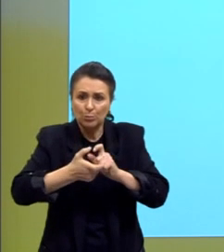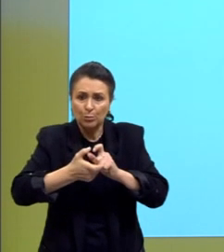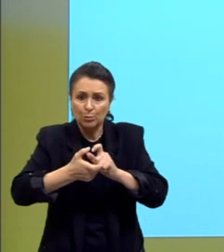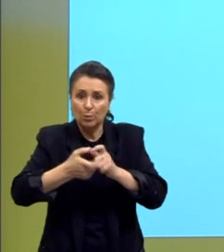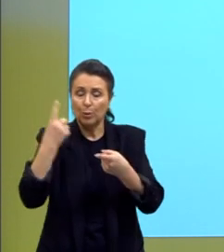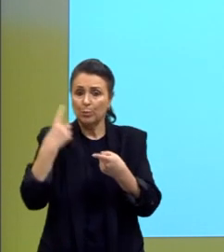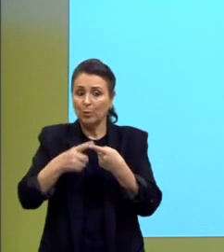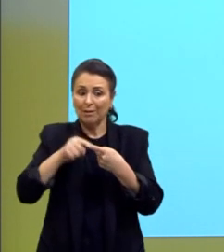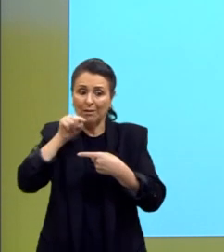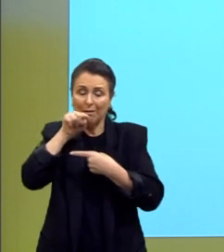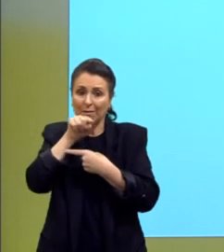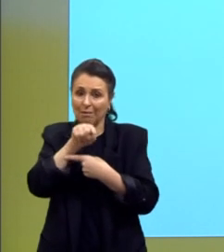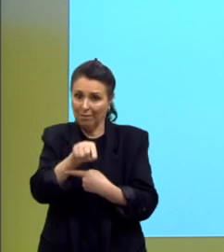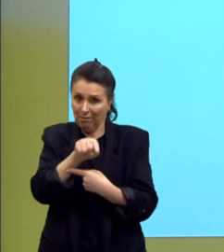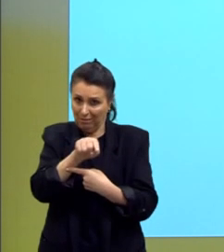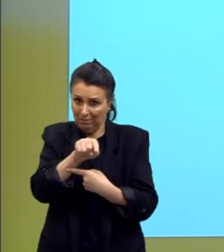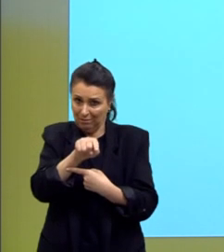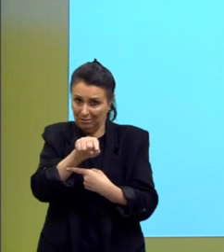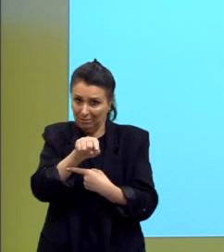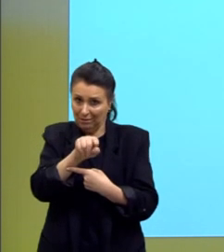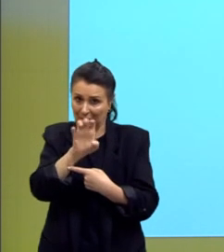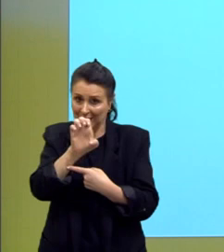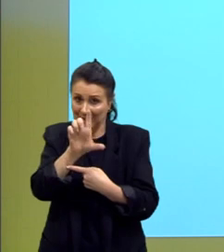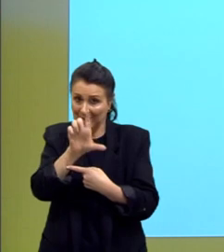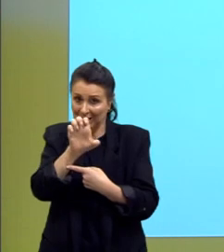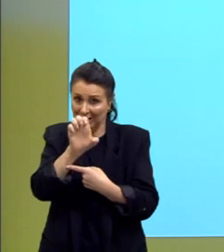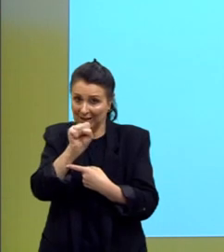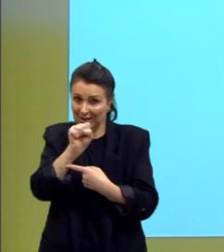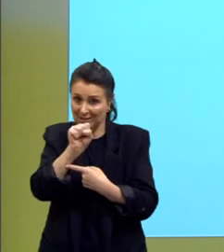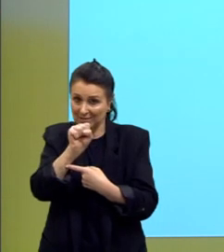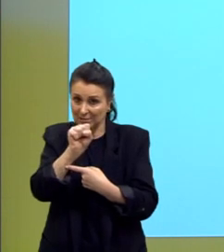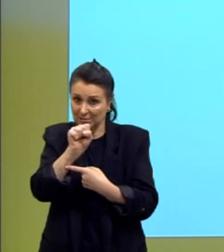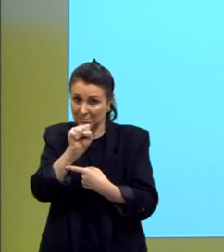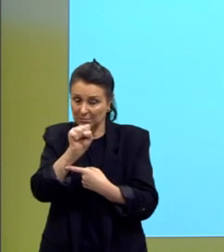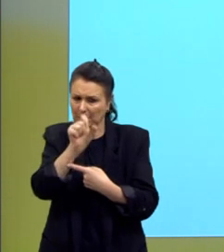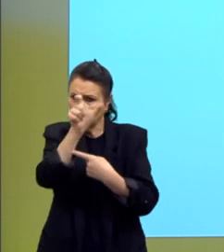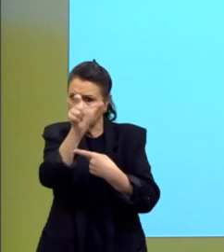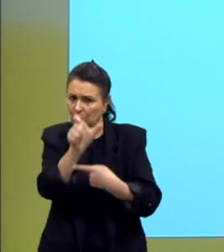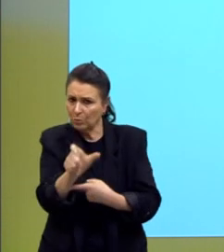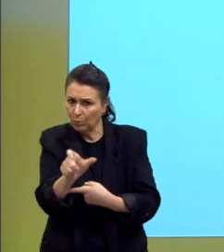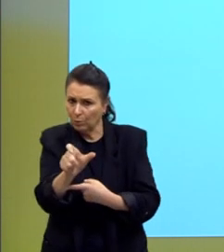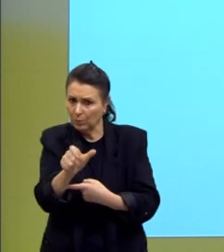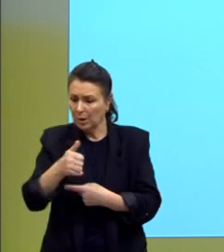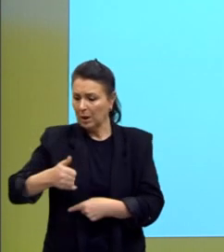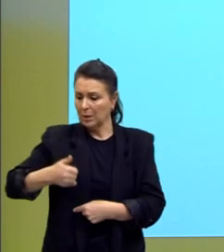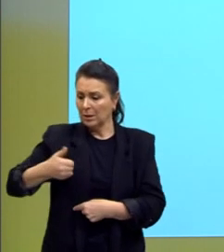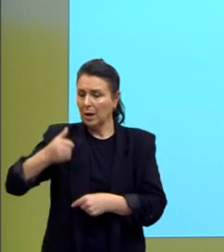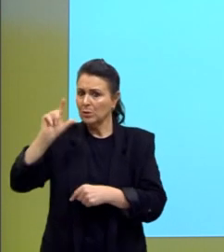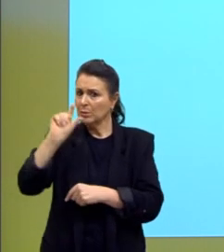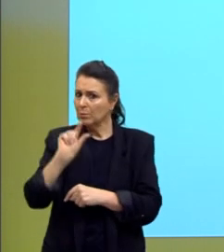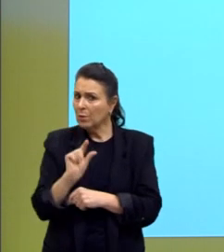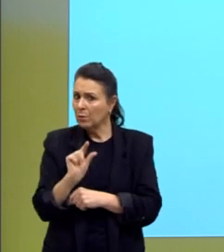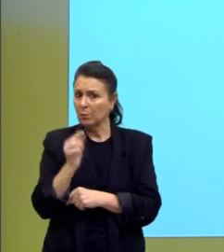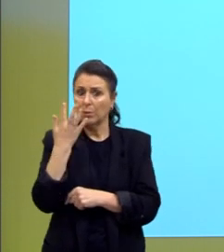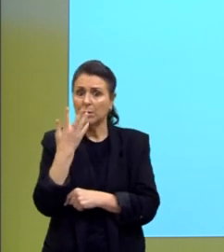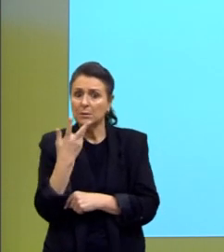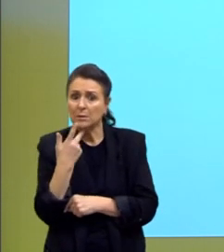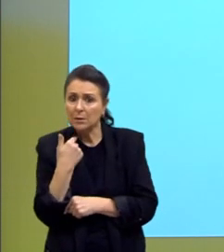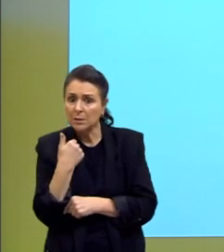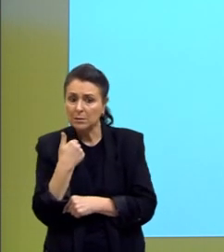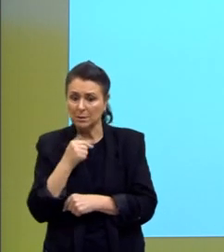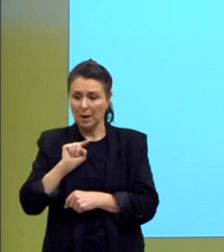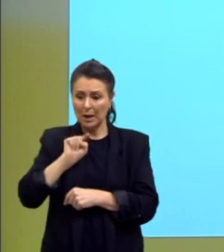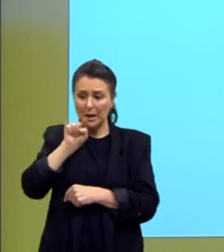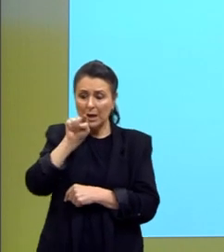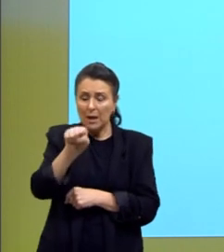eles então os indivíduos com idade pouco avançada eles eles quem